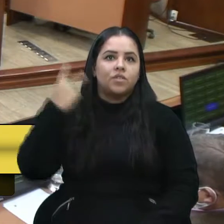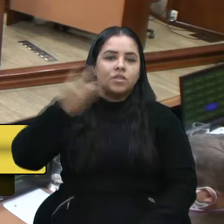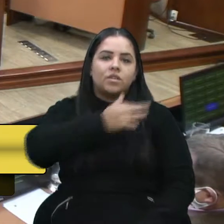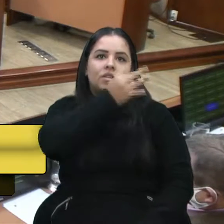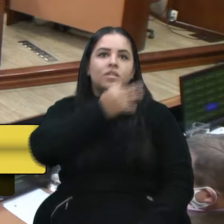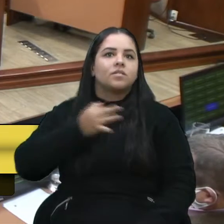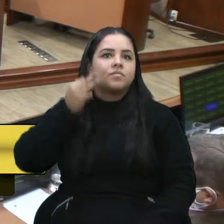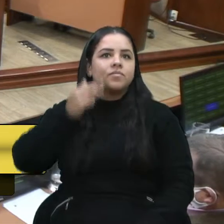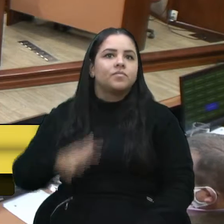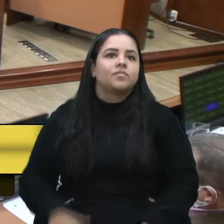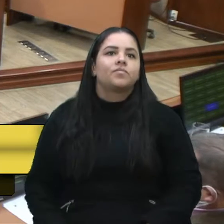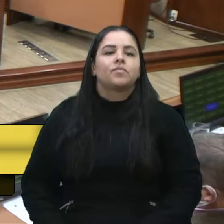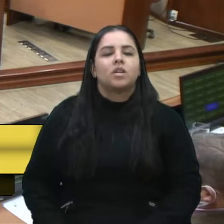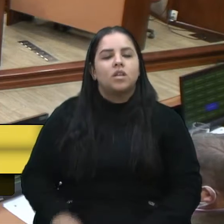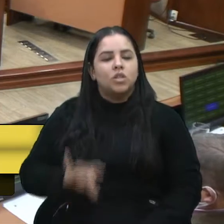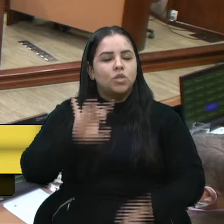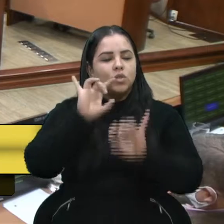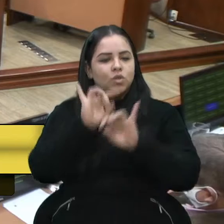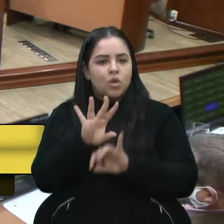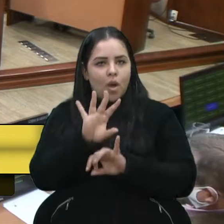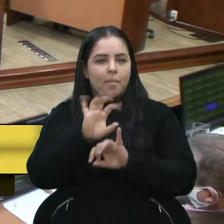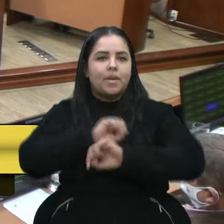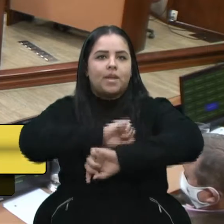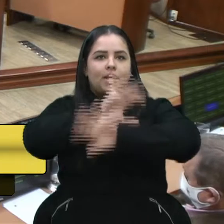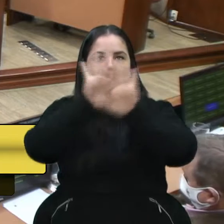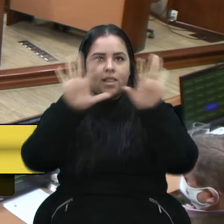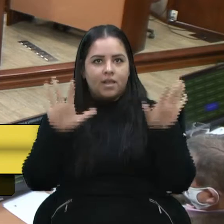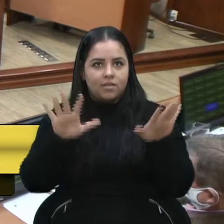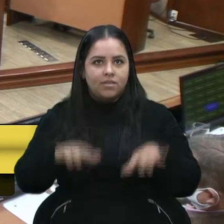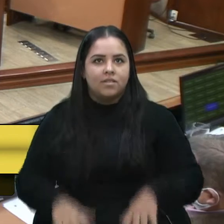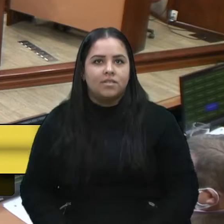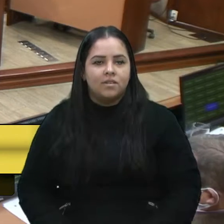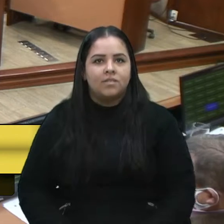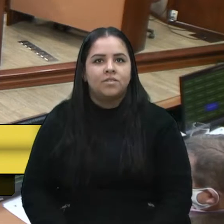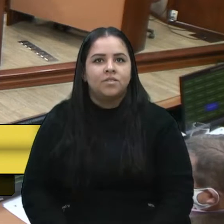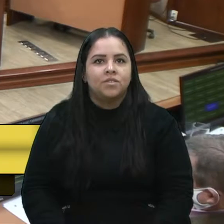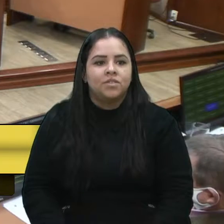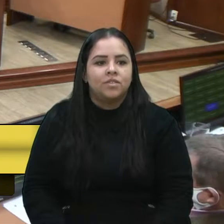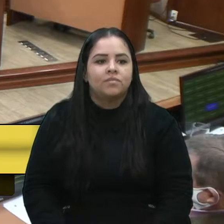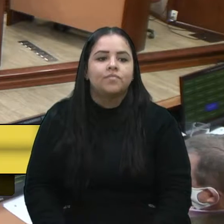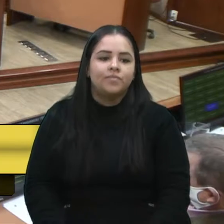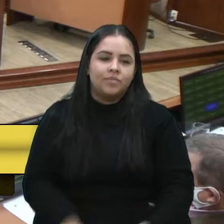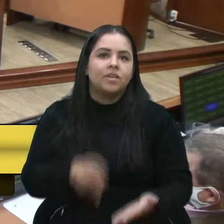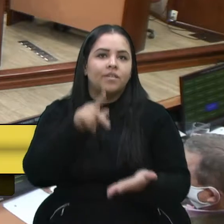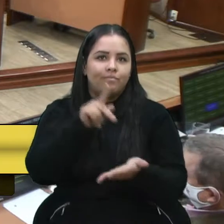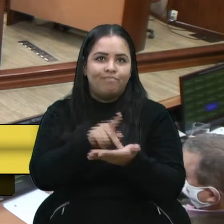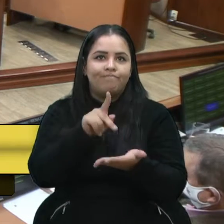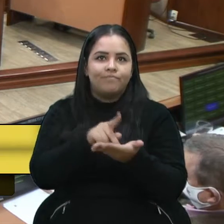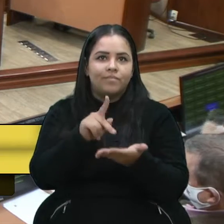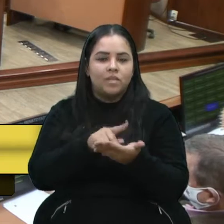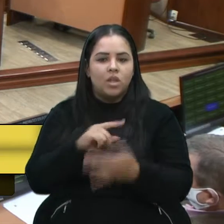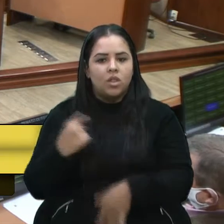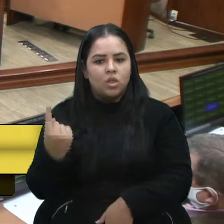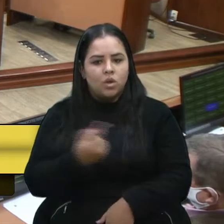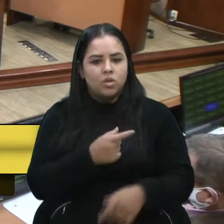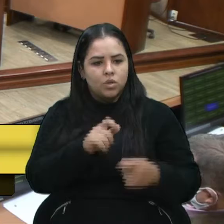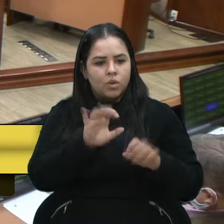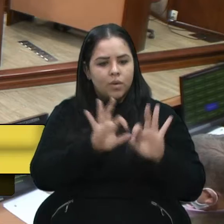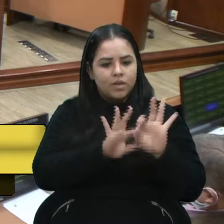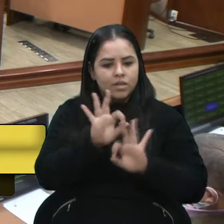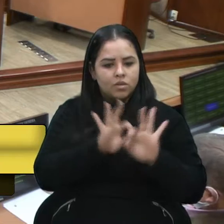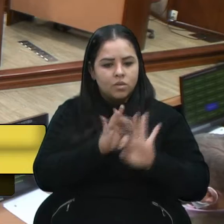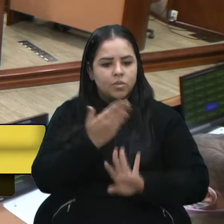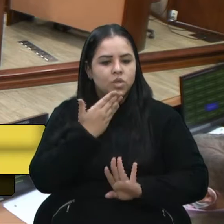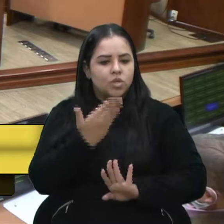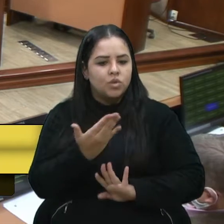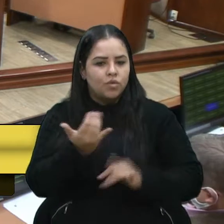Vereador Renato, só para esclarecer que, de fato, vereador Lucas, a gente sempre organizou os pedidos de informação